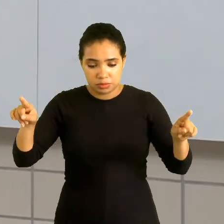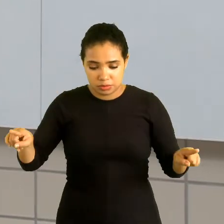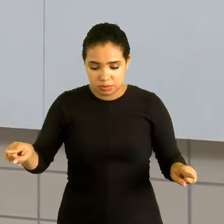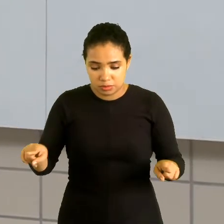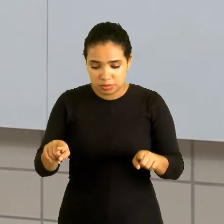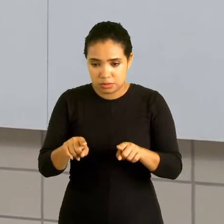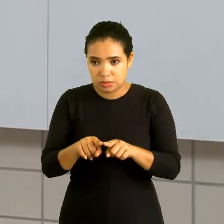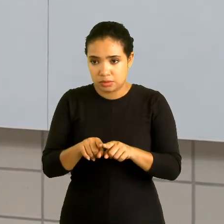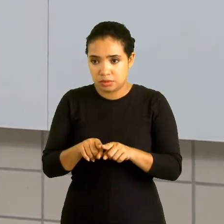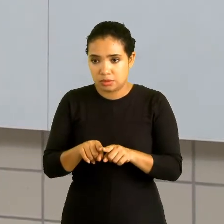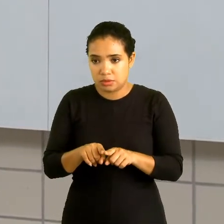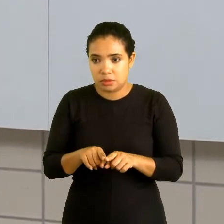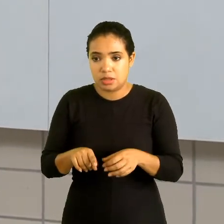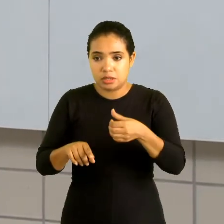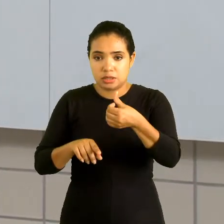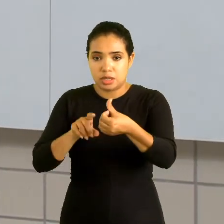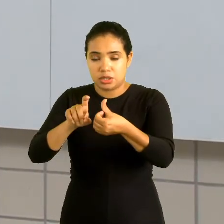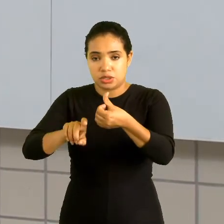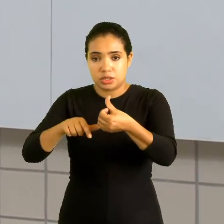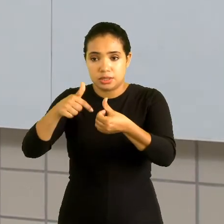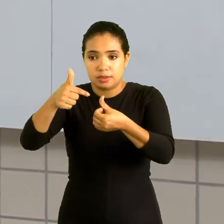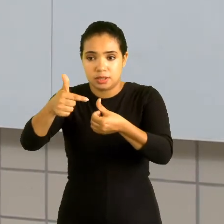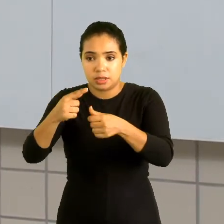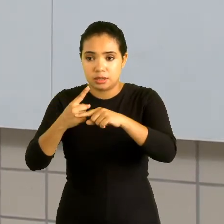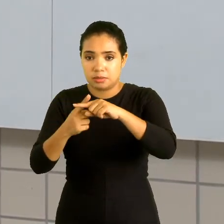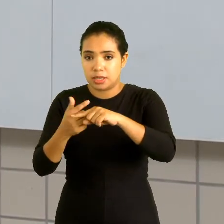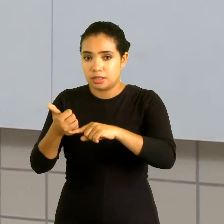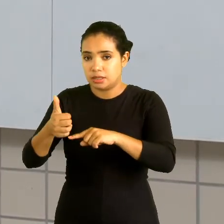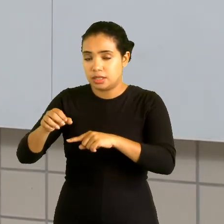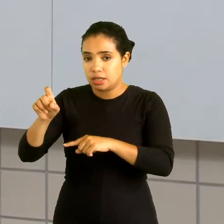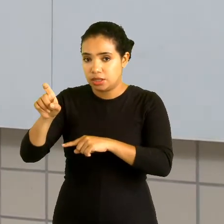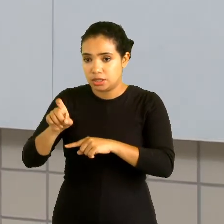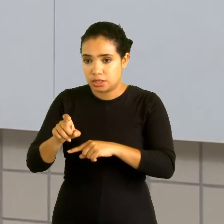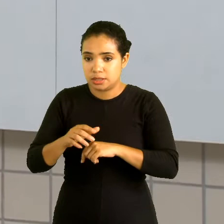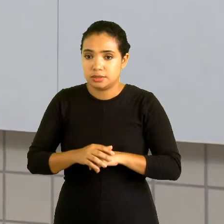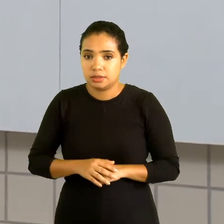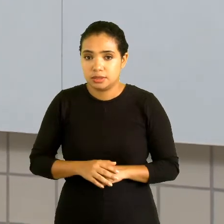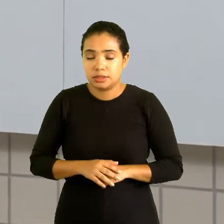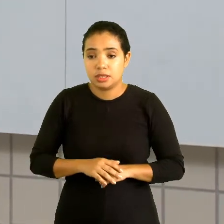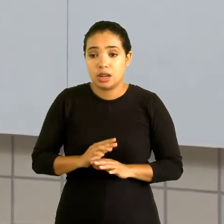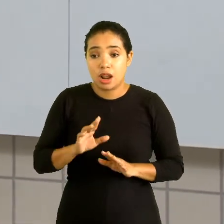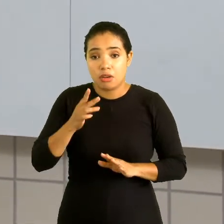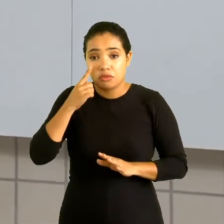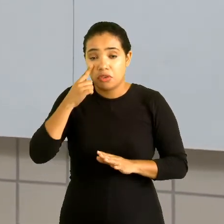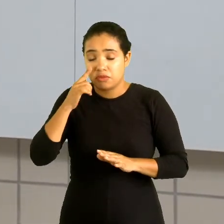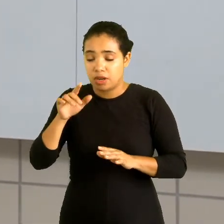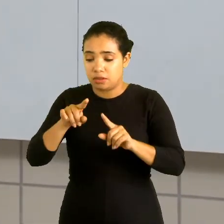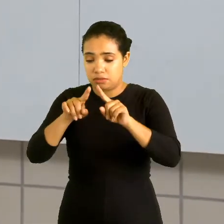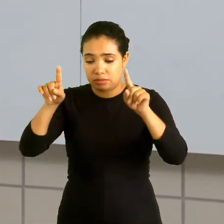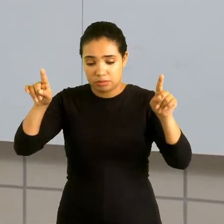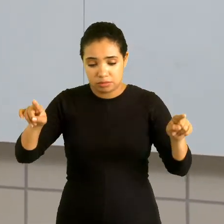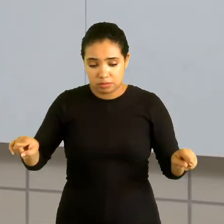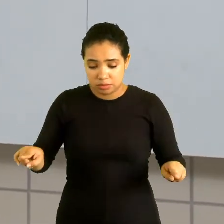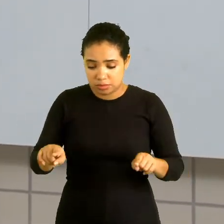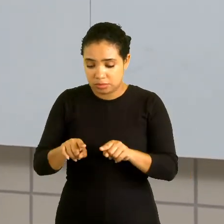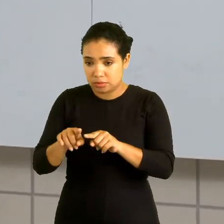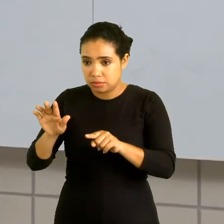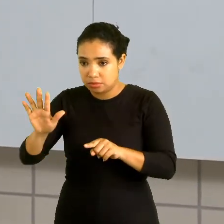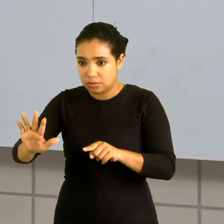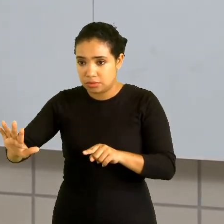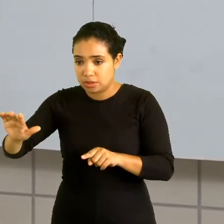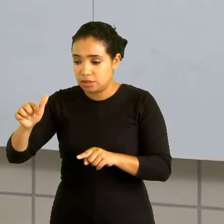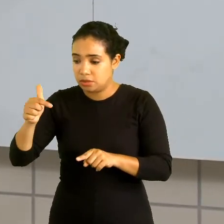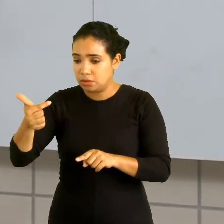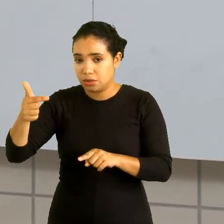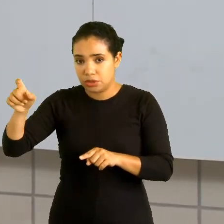área é 6x ao quadrado mais 10x. E o meu lado, um deles, o lado desse retângulo é